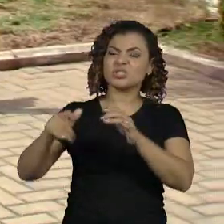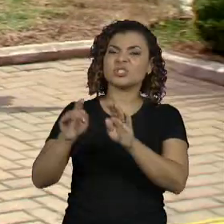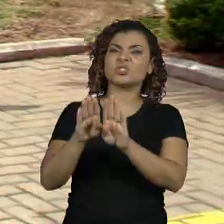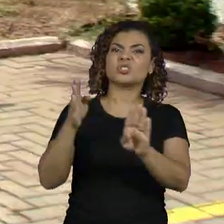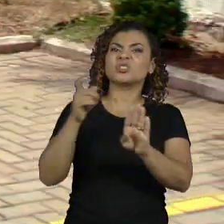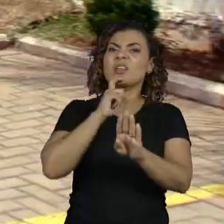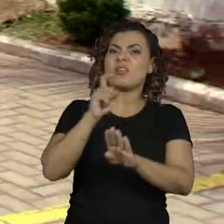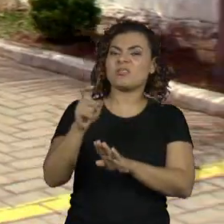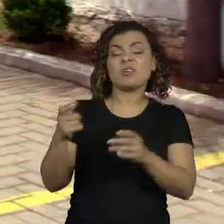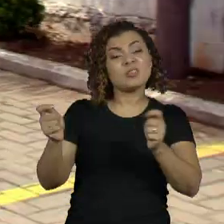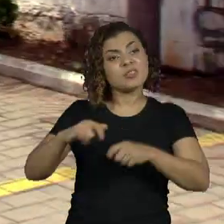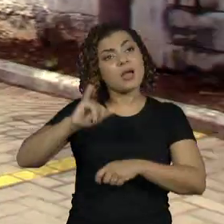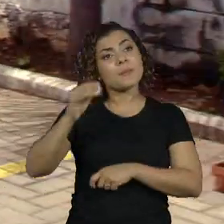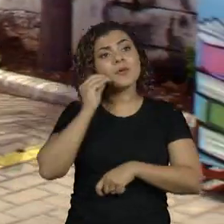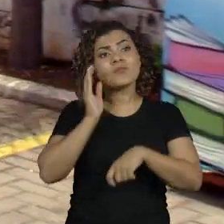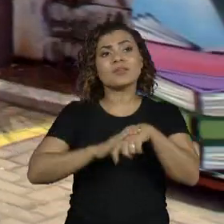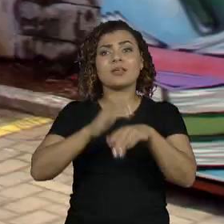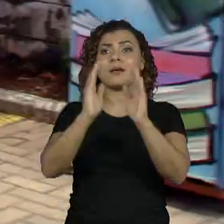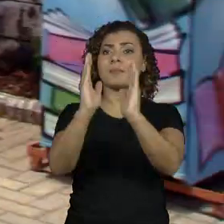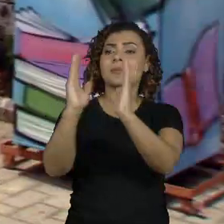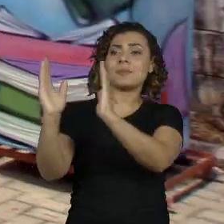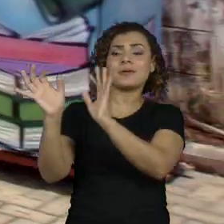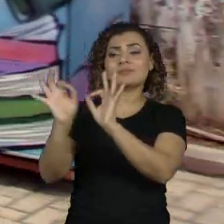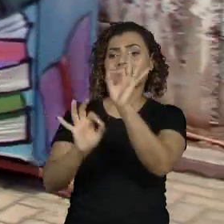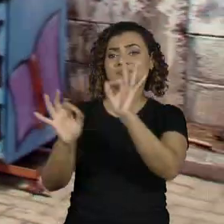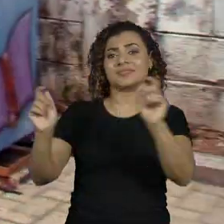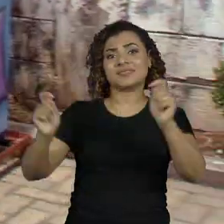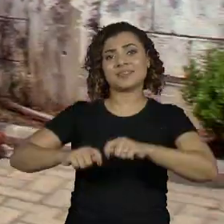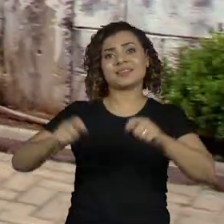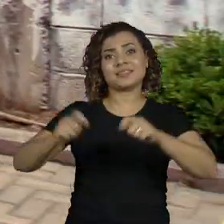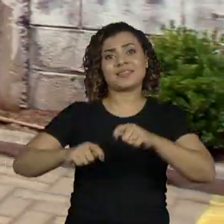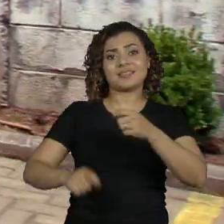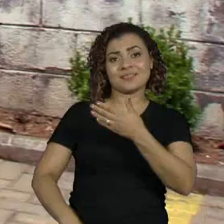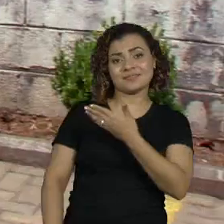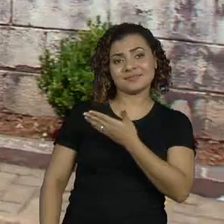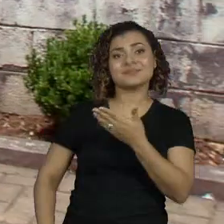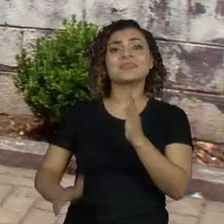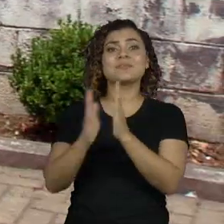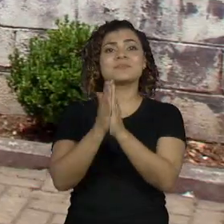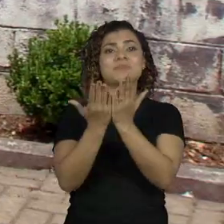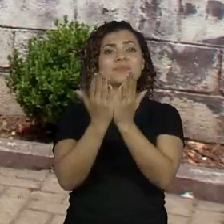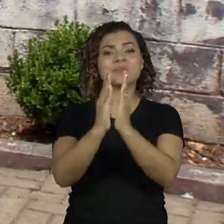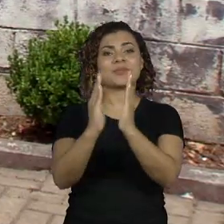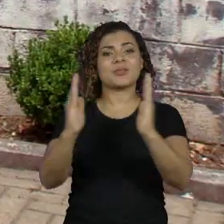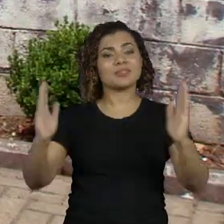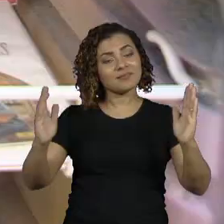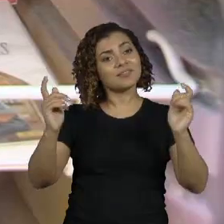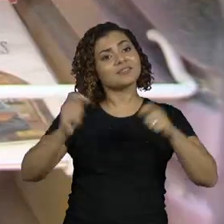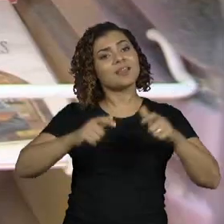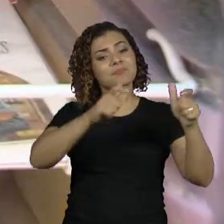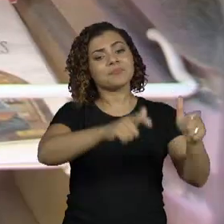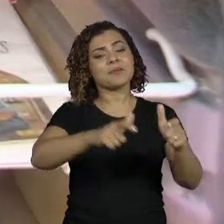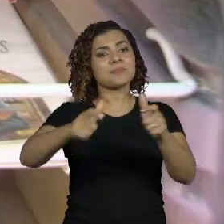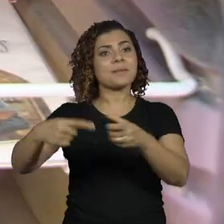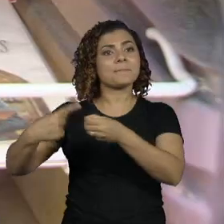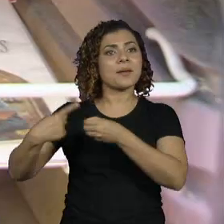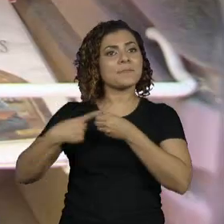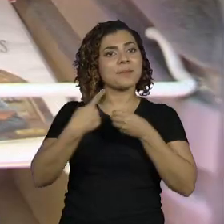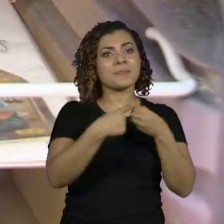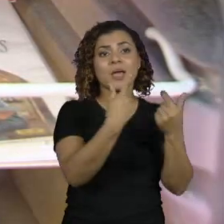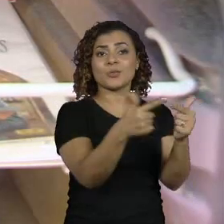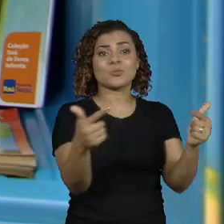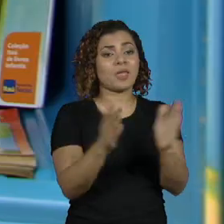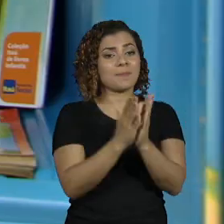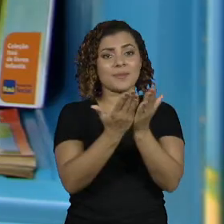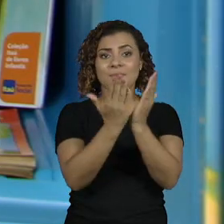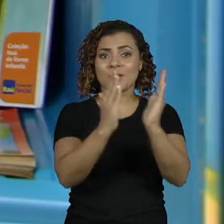você pode aproveitar a geladeira, transformar essa geladeira numa mini biblioteca, instalar nos bairros que não têm acesso à